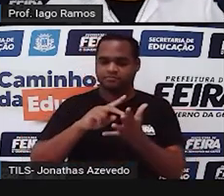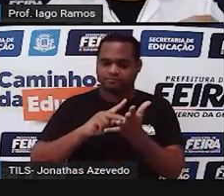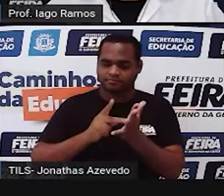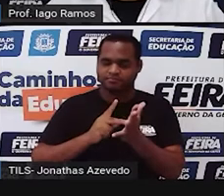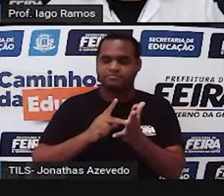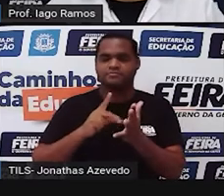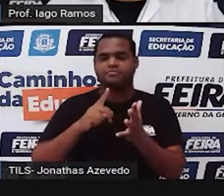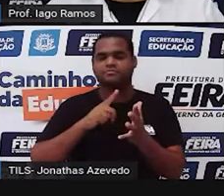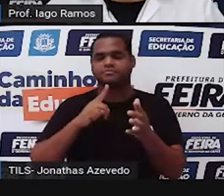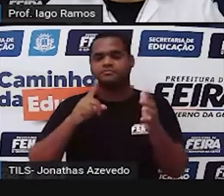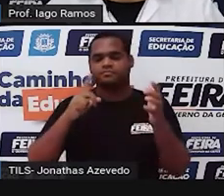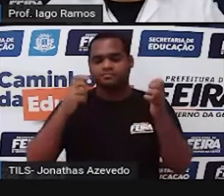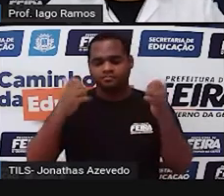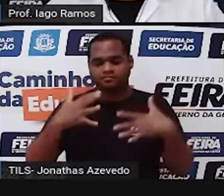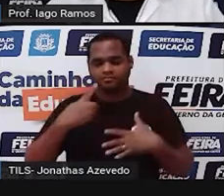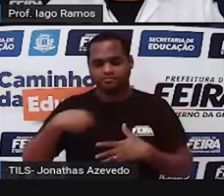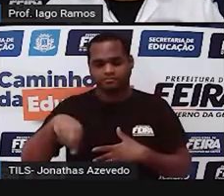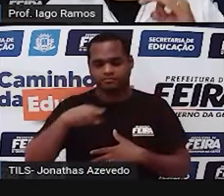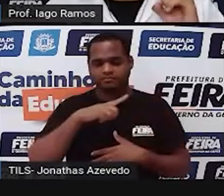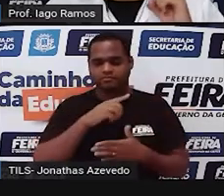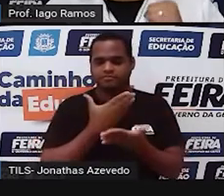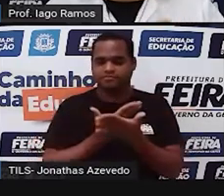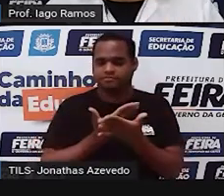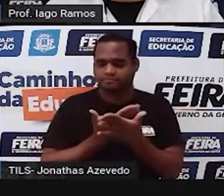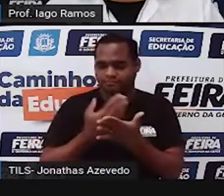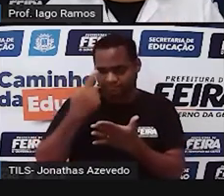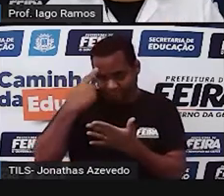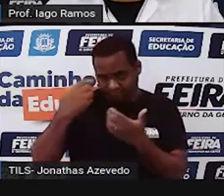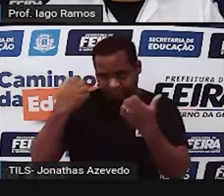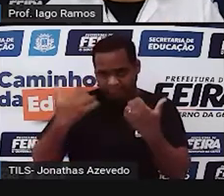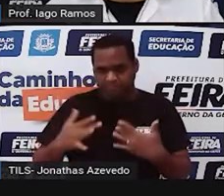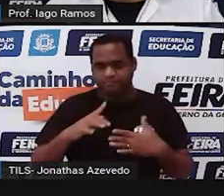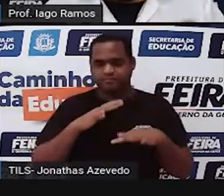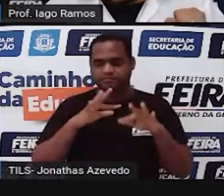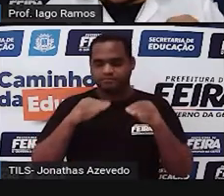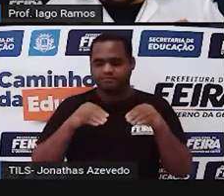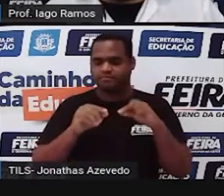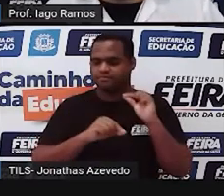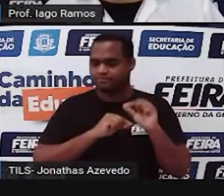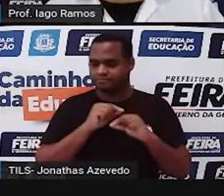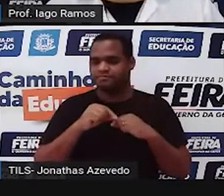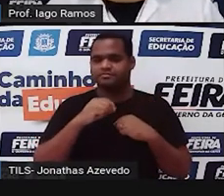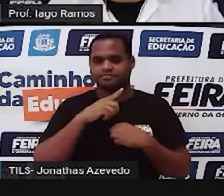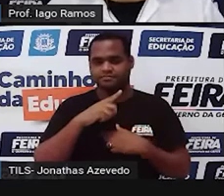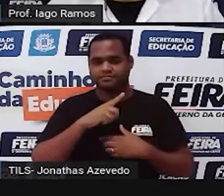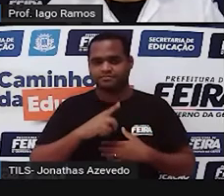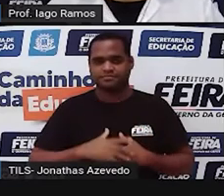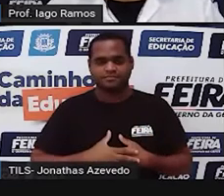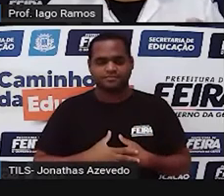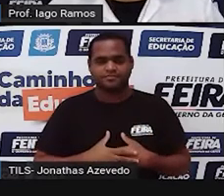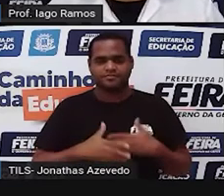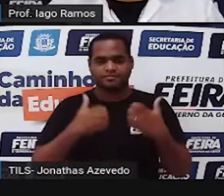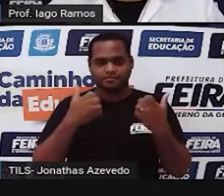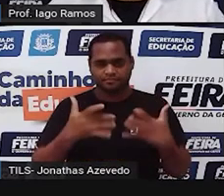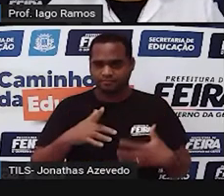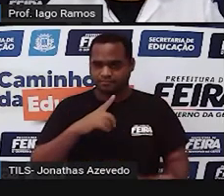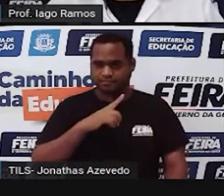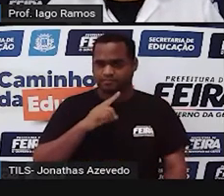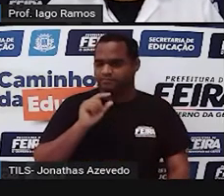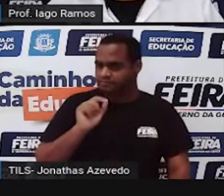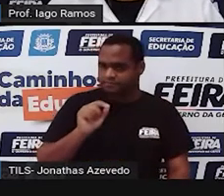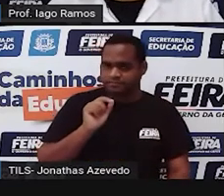que a gente já vem estudando aí desde a última aula, certo? Bom, então vamos fazer assim, ó,